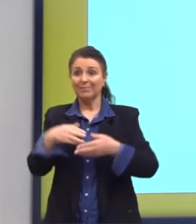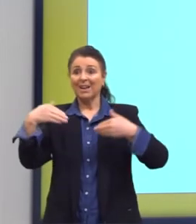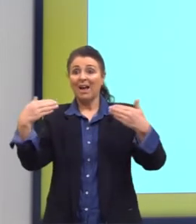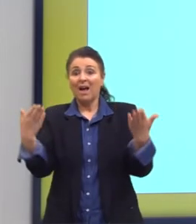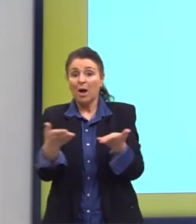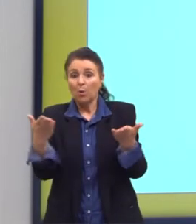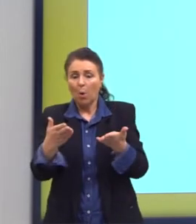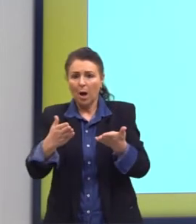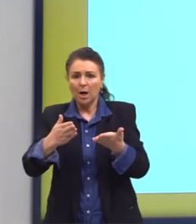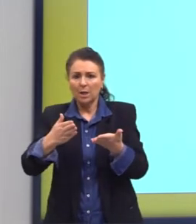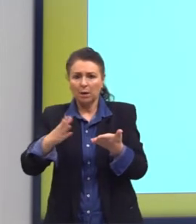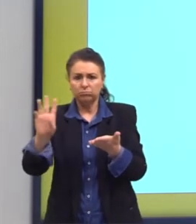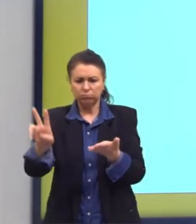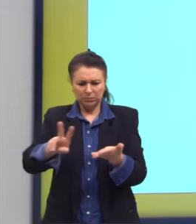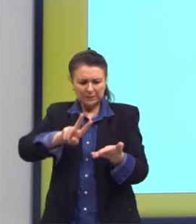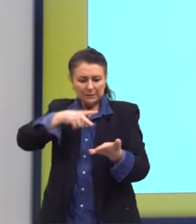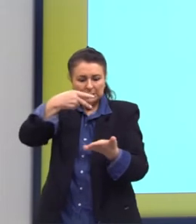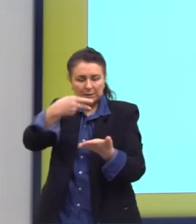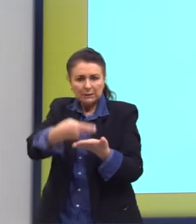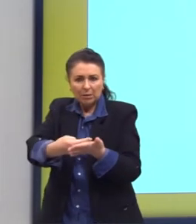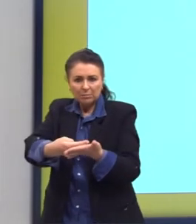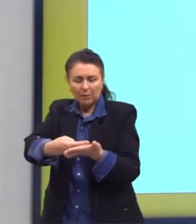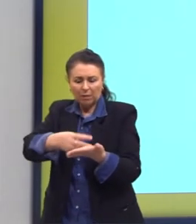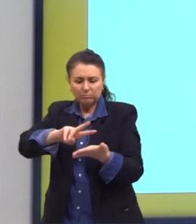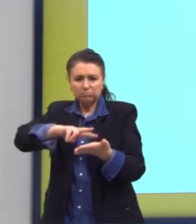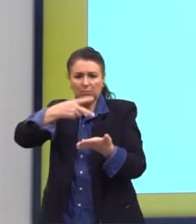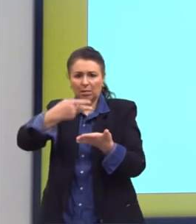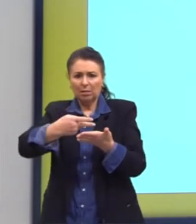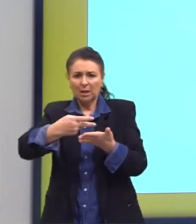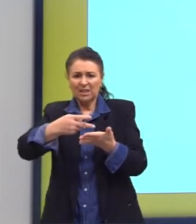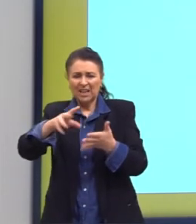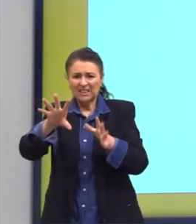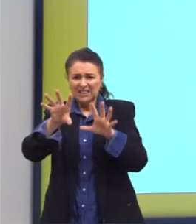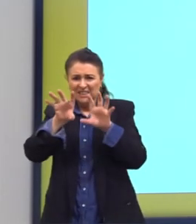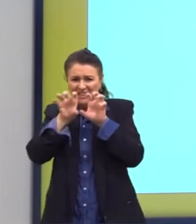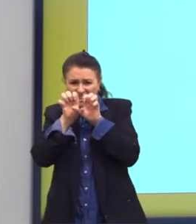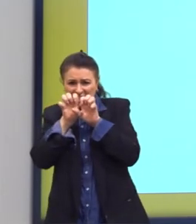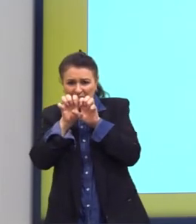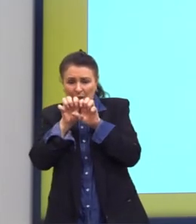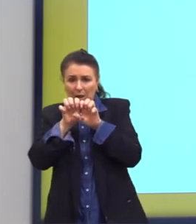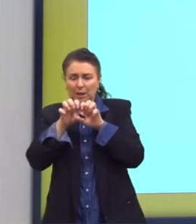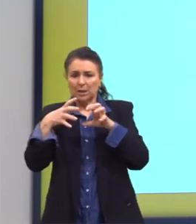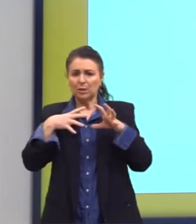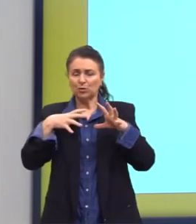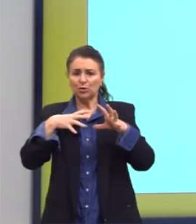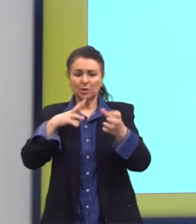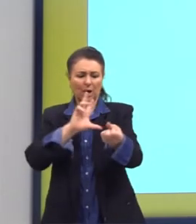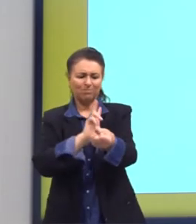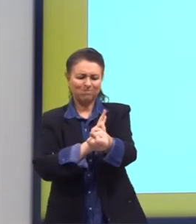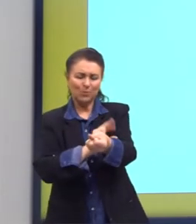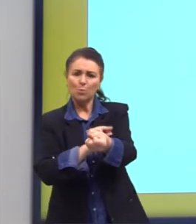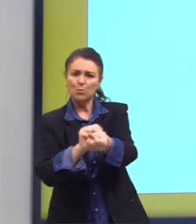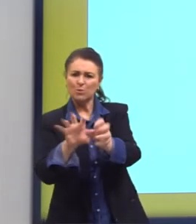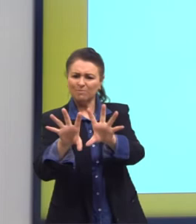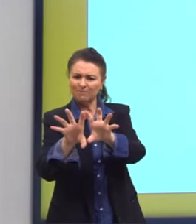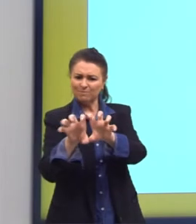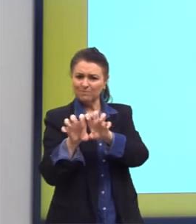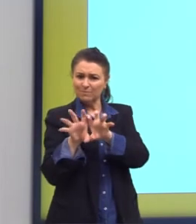Agora, espolinhava-se toda, serrando os dentes, fremindo-lhe a carne em